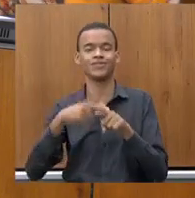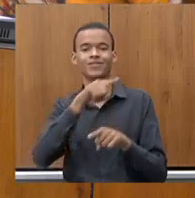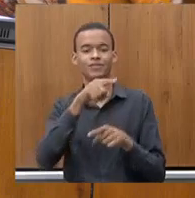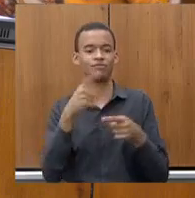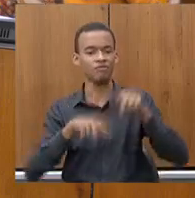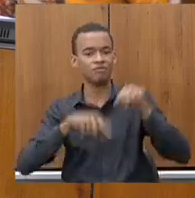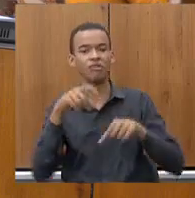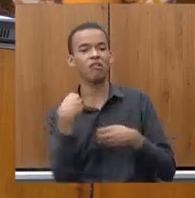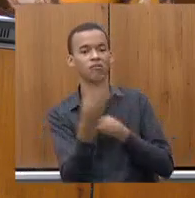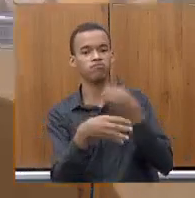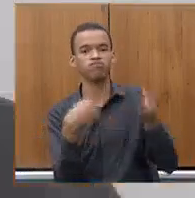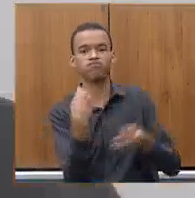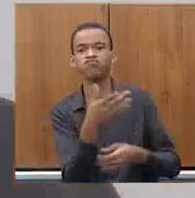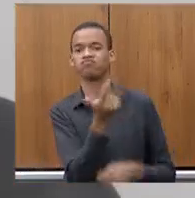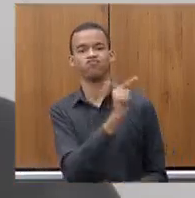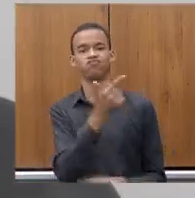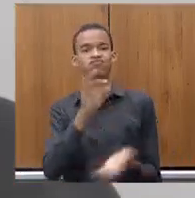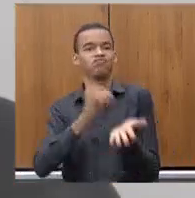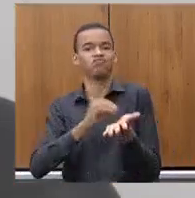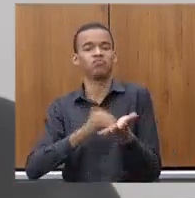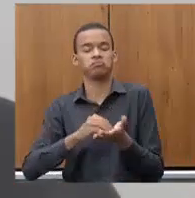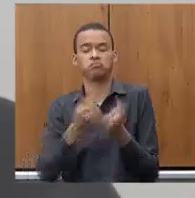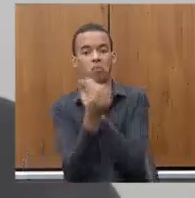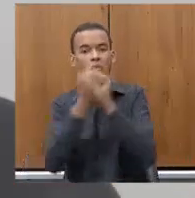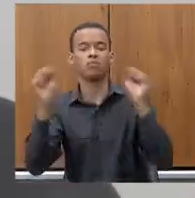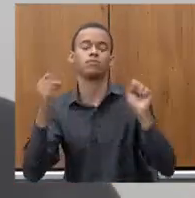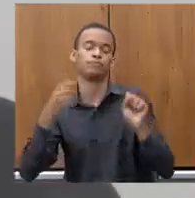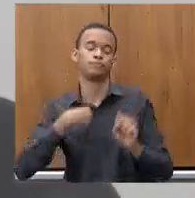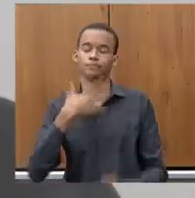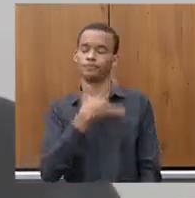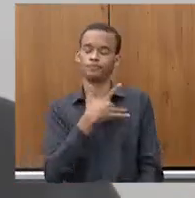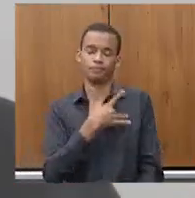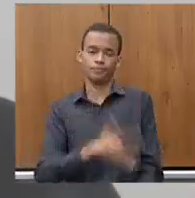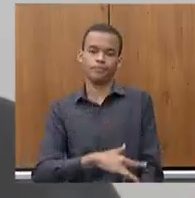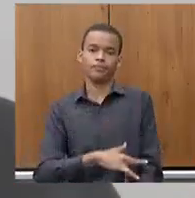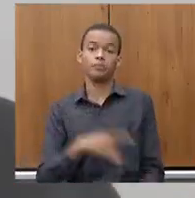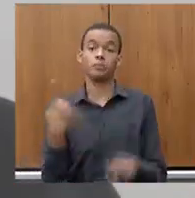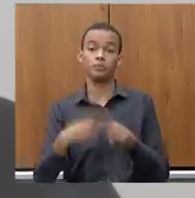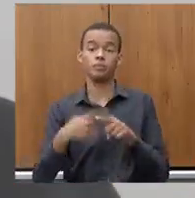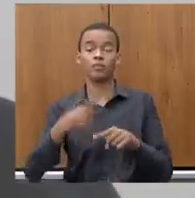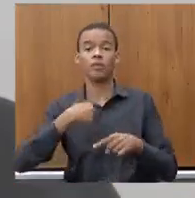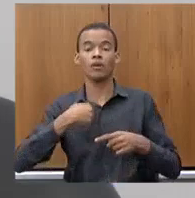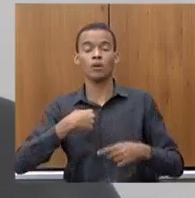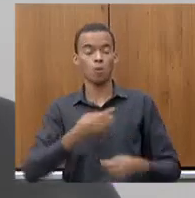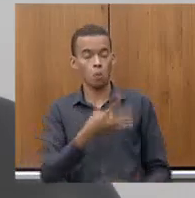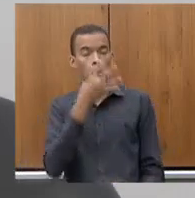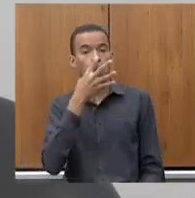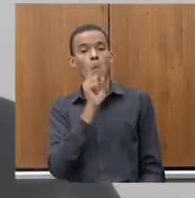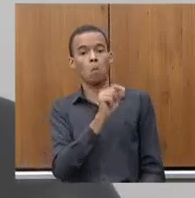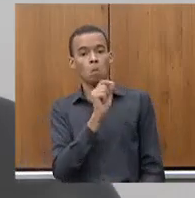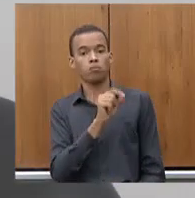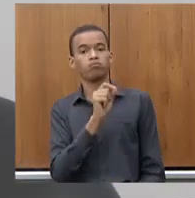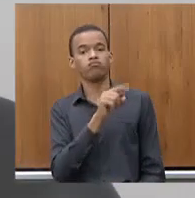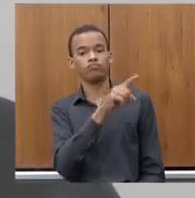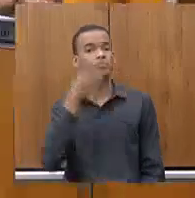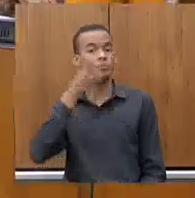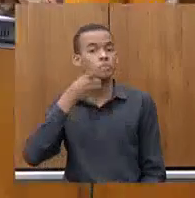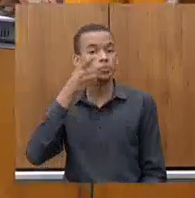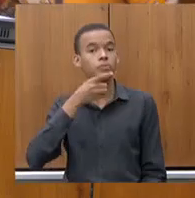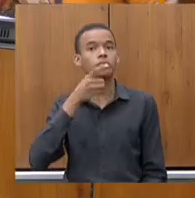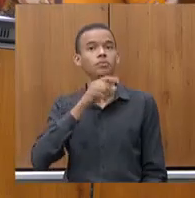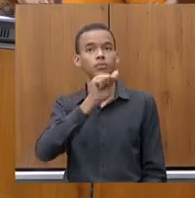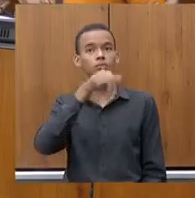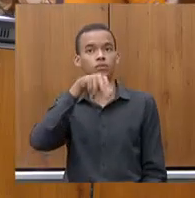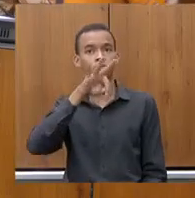vai ficar um serviço de qualidade e vai estourar de novo. Eu lamento. Porque sabe por eu me impressiono, deputado Antônio Carlos Arantes?